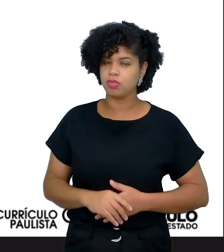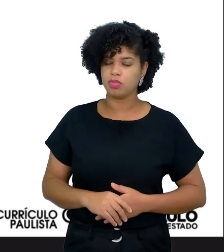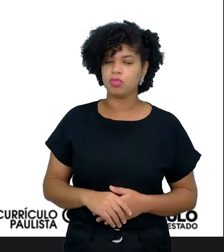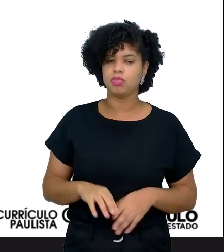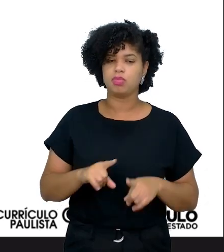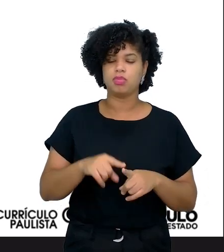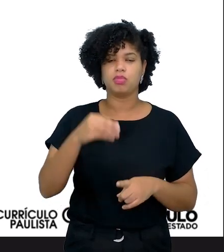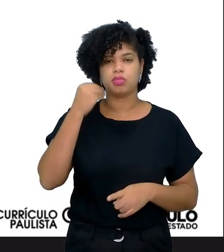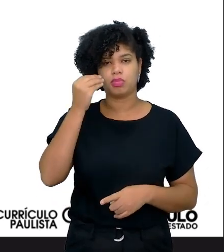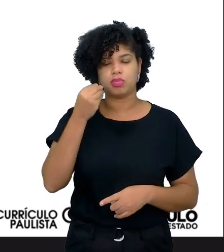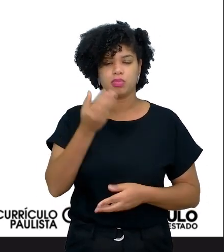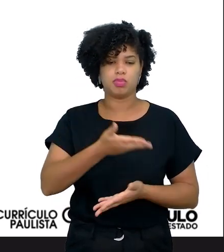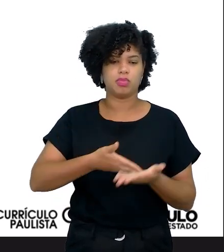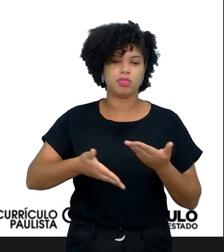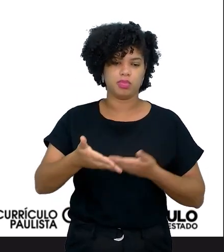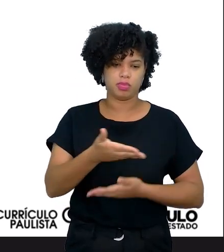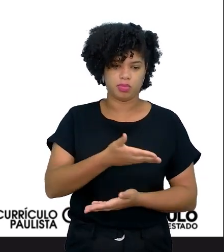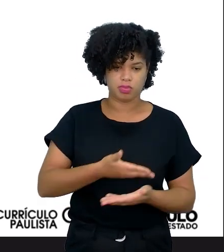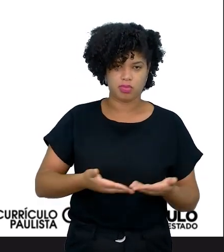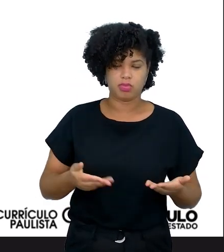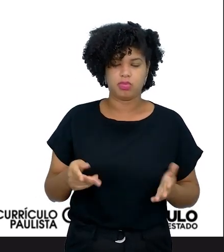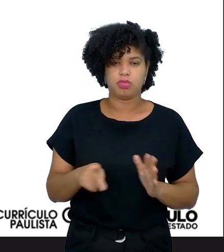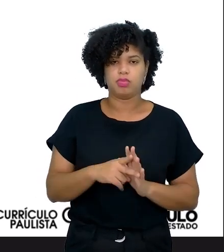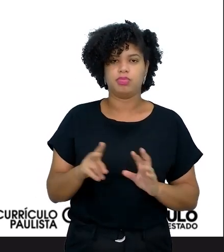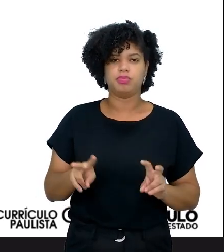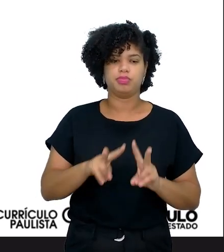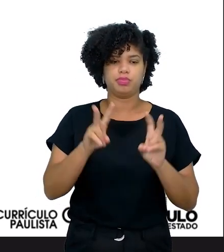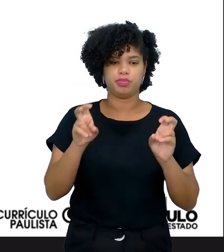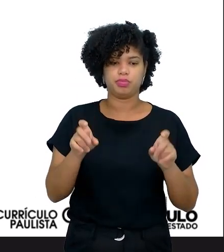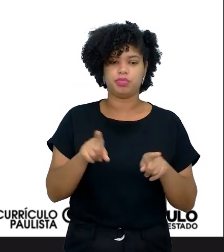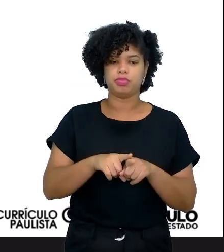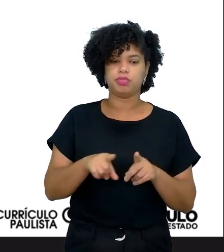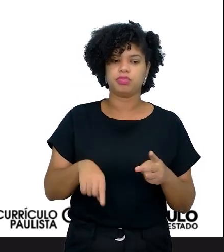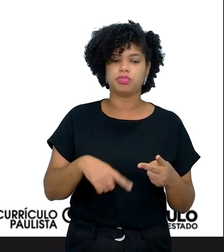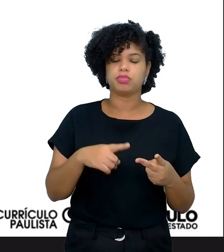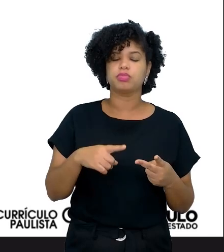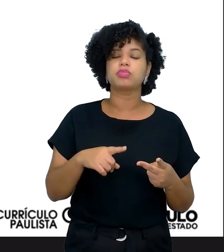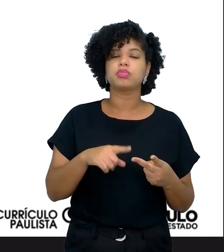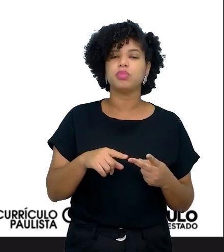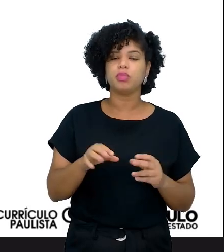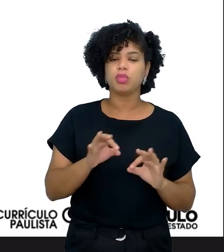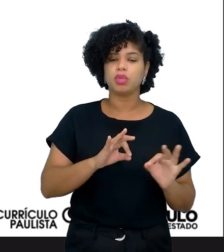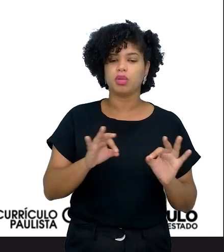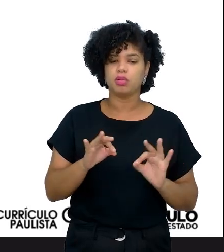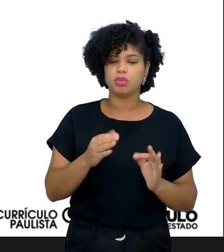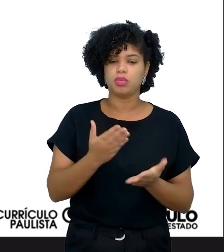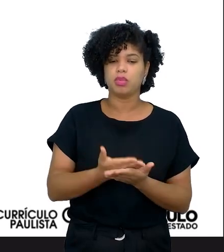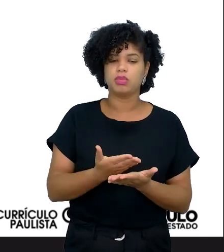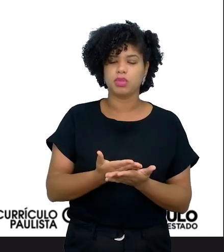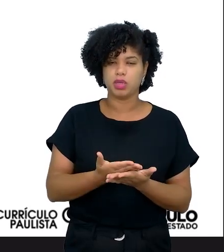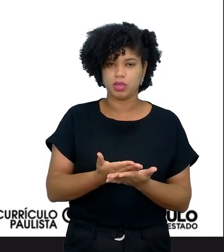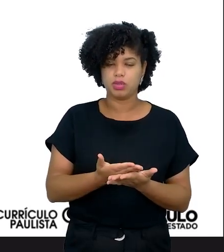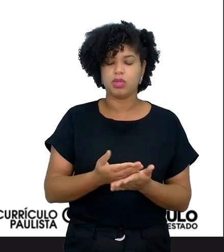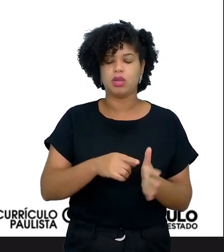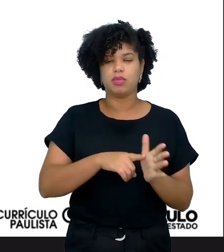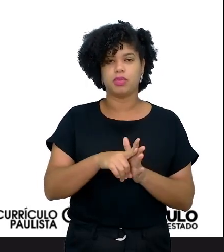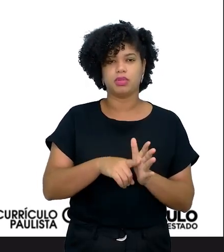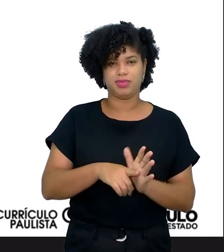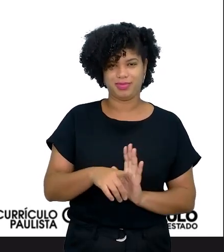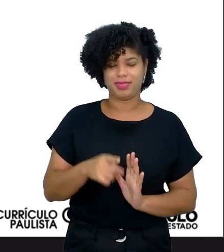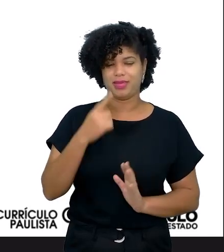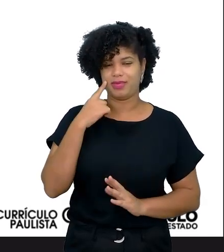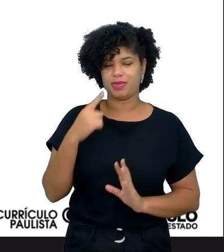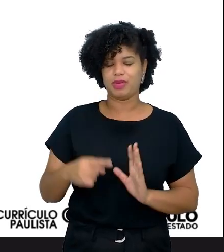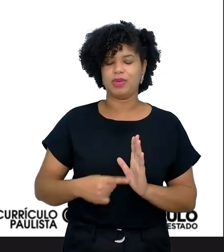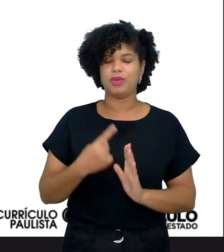troca de experiência, né? Quem sabe sobre aquele assunto e eles fizeram o quê? Um preparo para a pesquisa. Então, o primeiro momento é levantamento